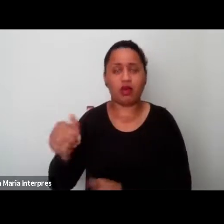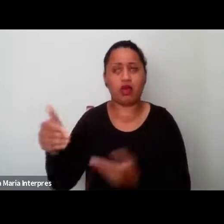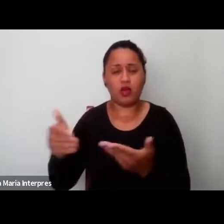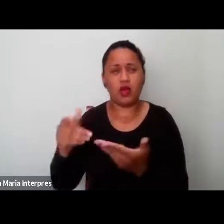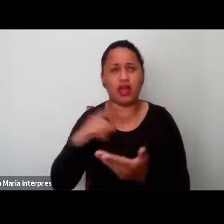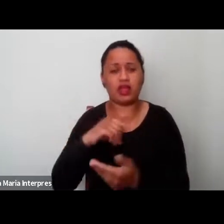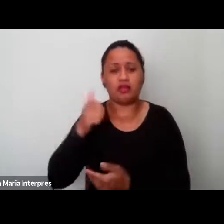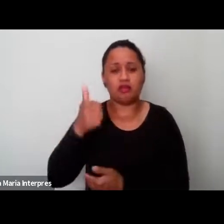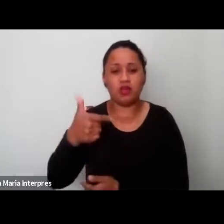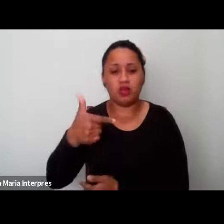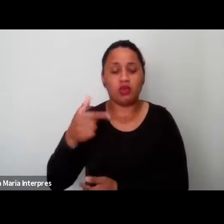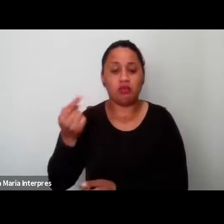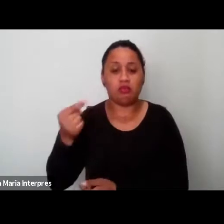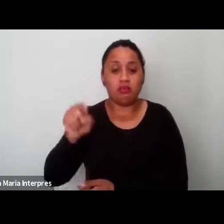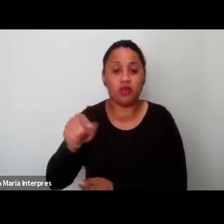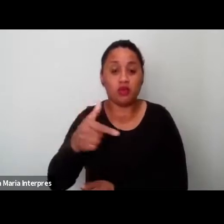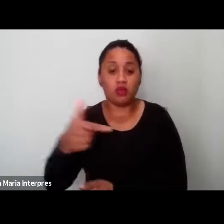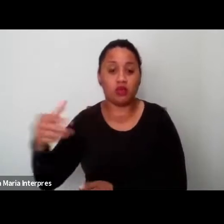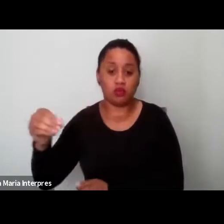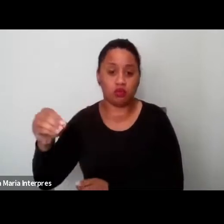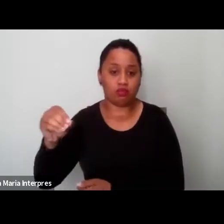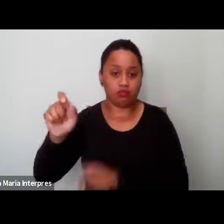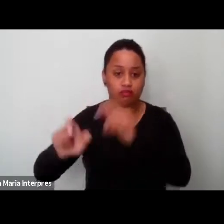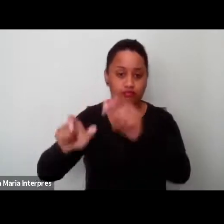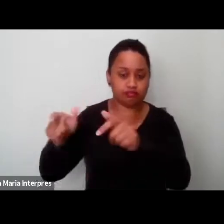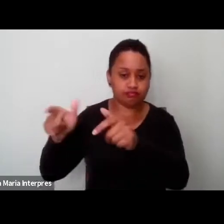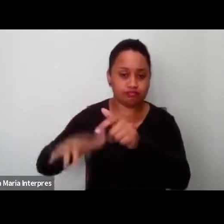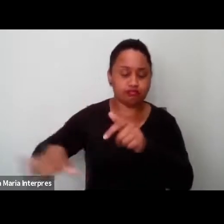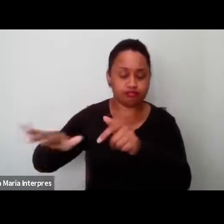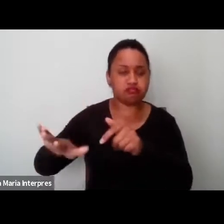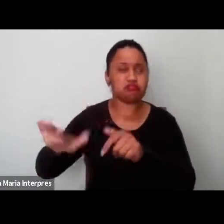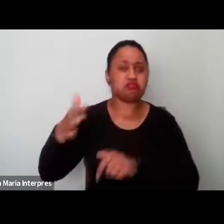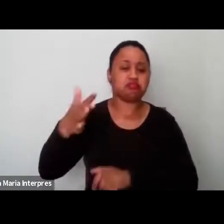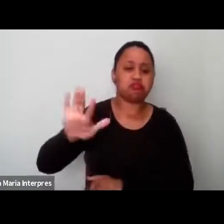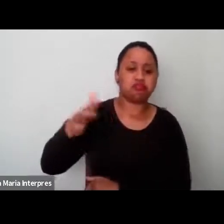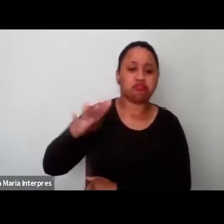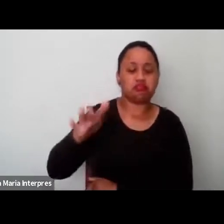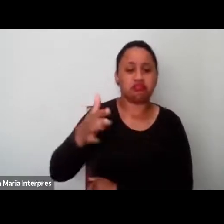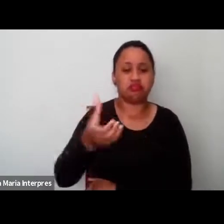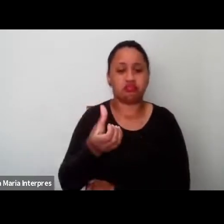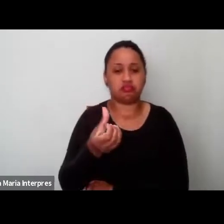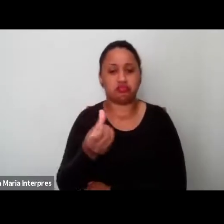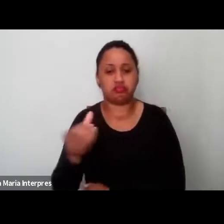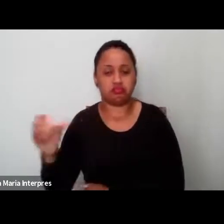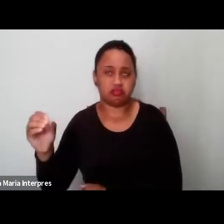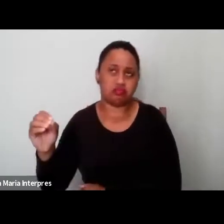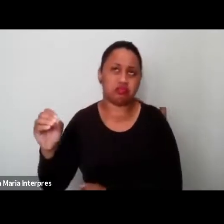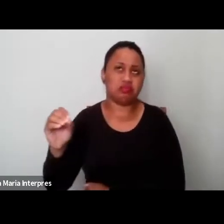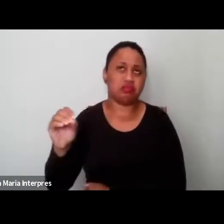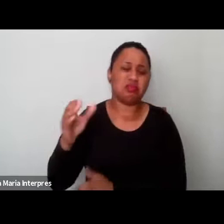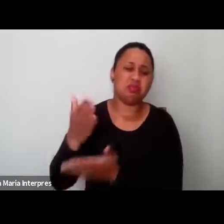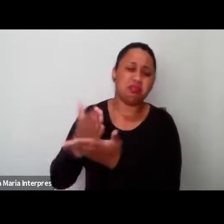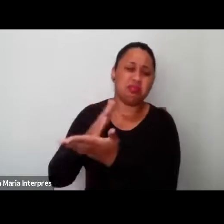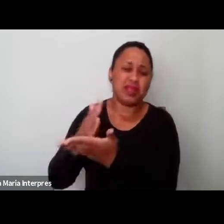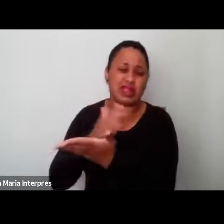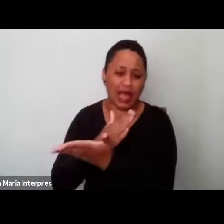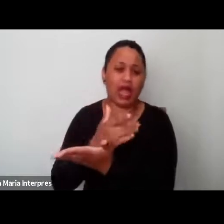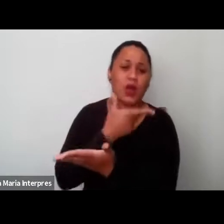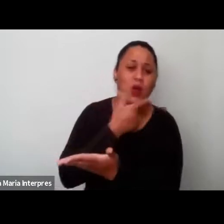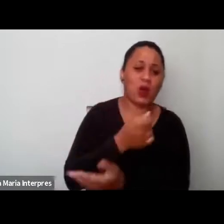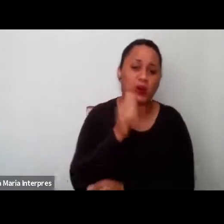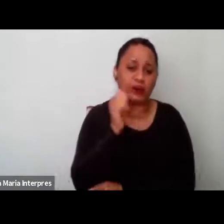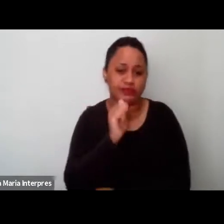duzentas pessoas, sendo mais ou menos seiscentos, né, a metade homens e metade mulheres, e nós